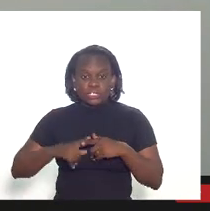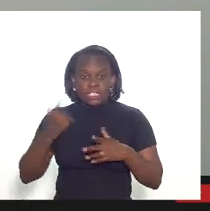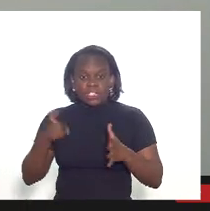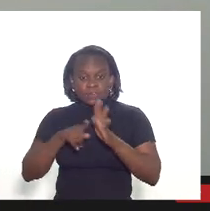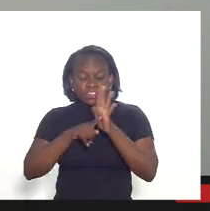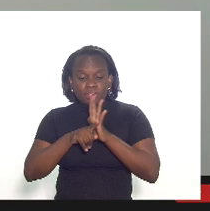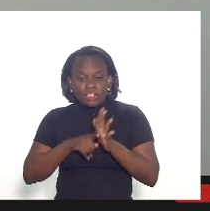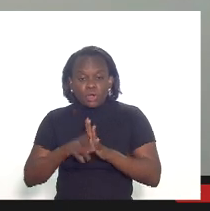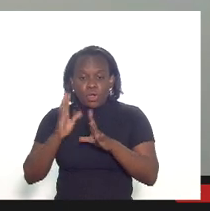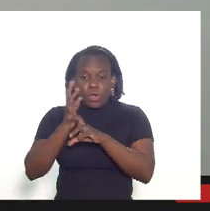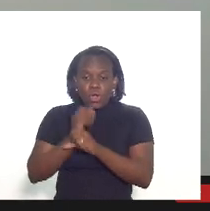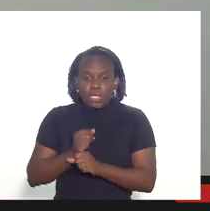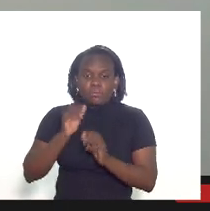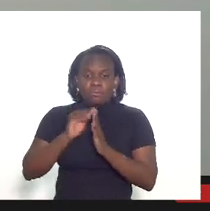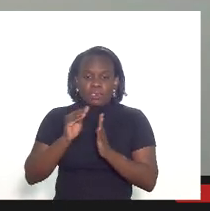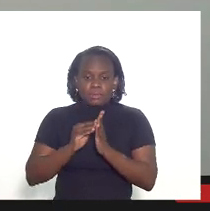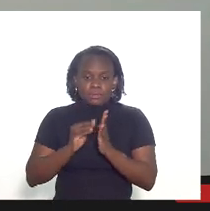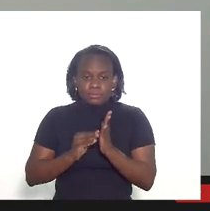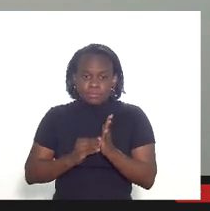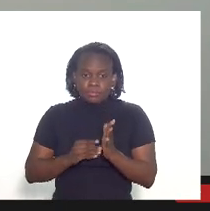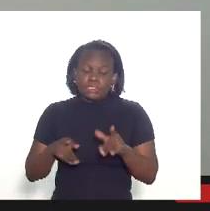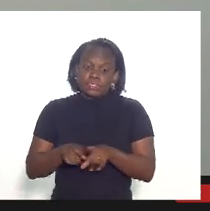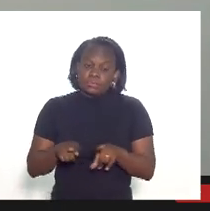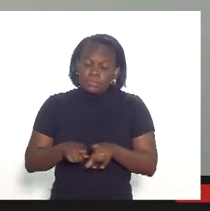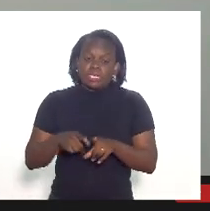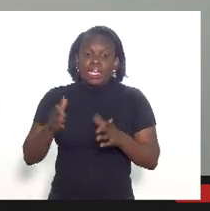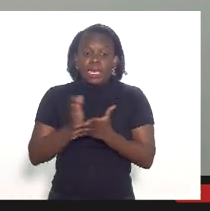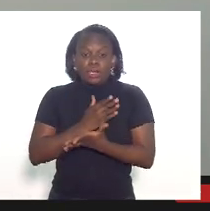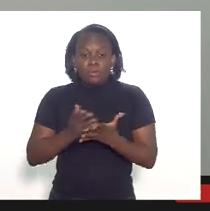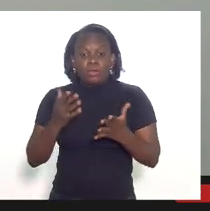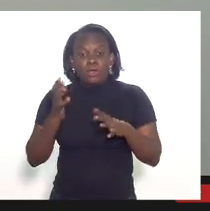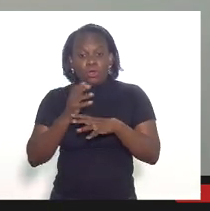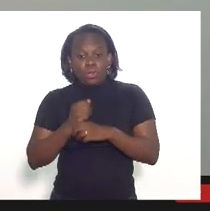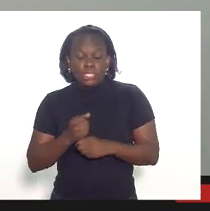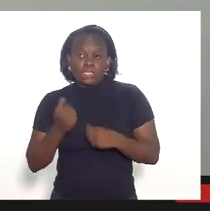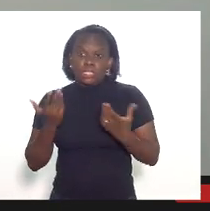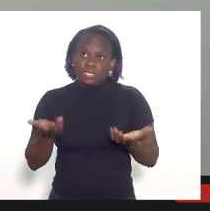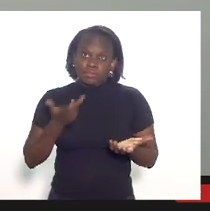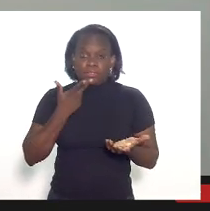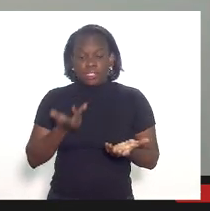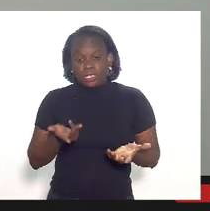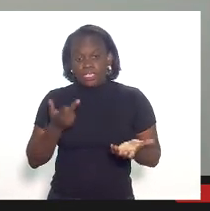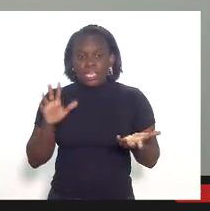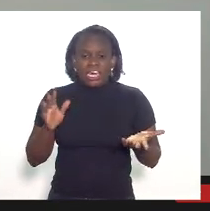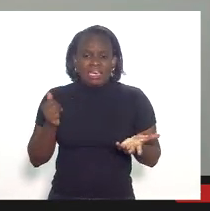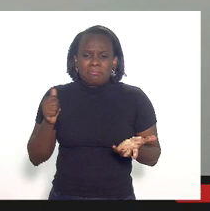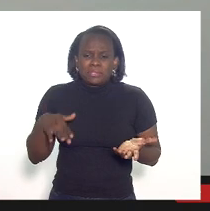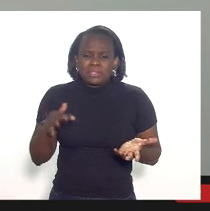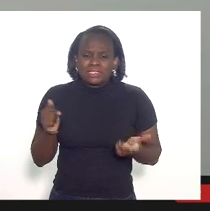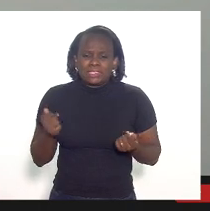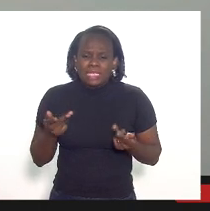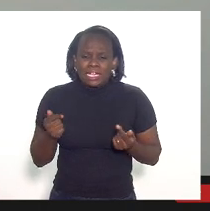conta inclusive aquelas contas que porventura são alegadas que são de valores irrisórios